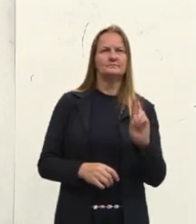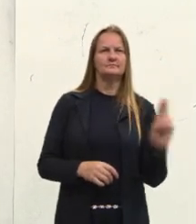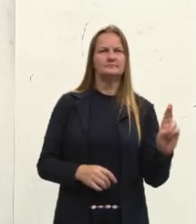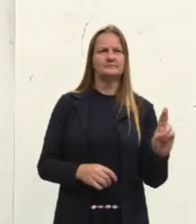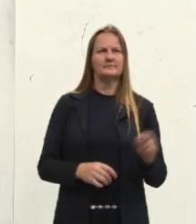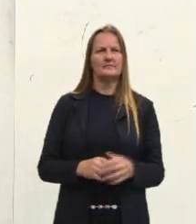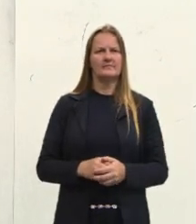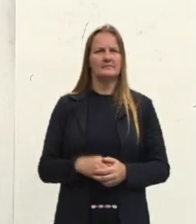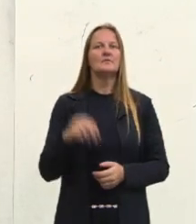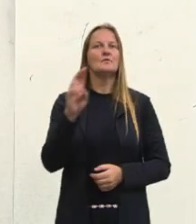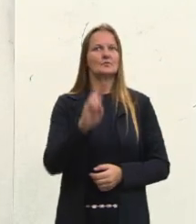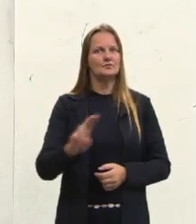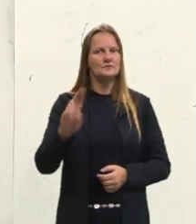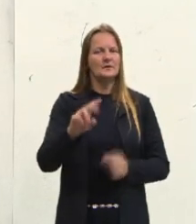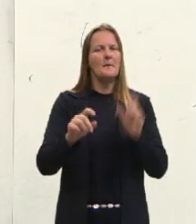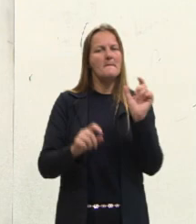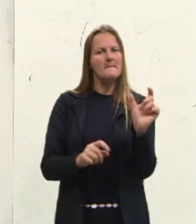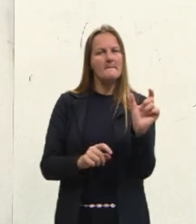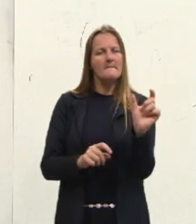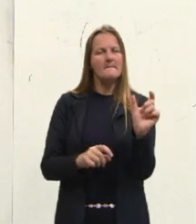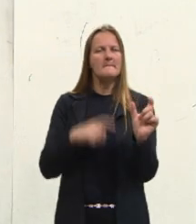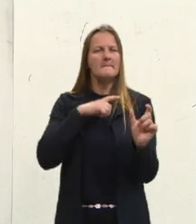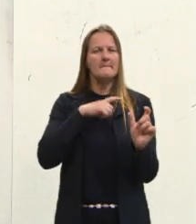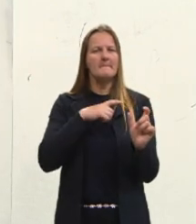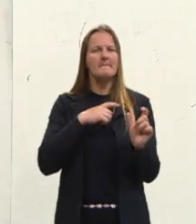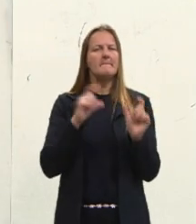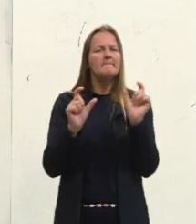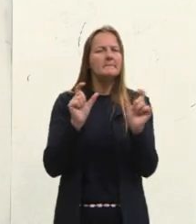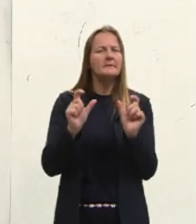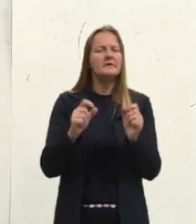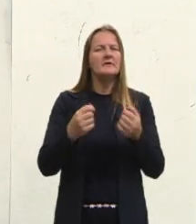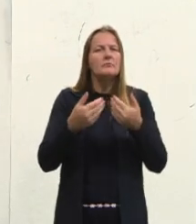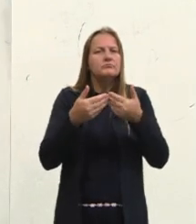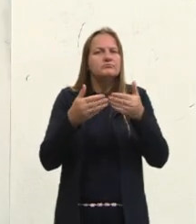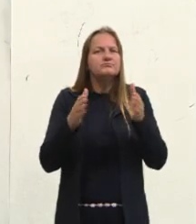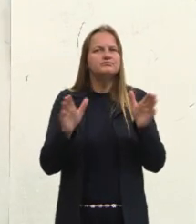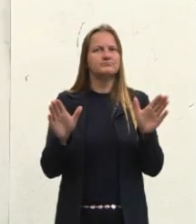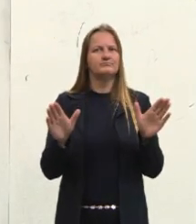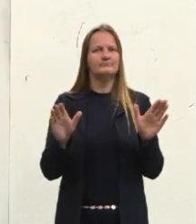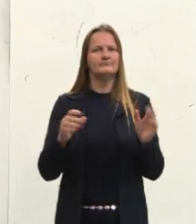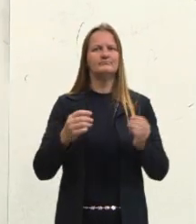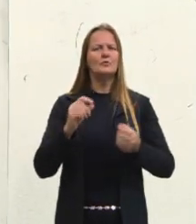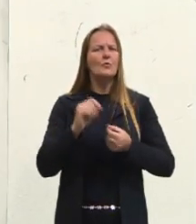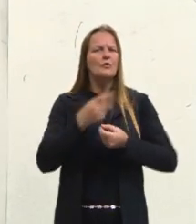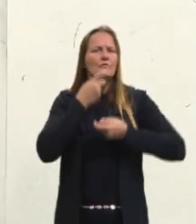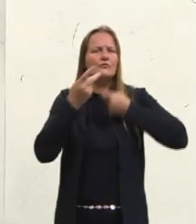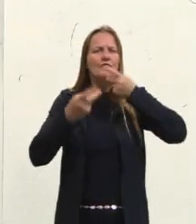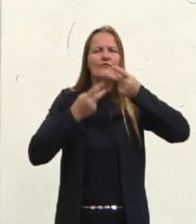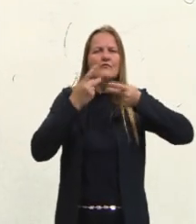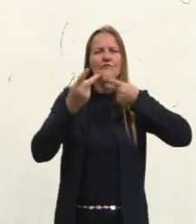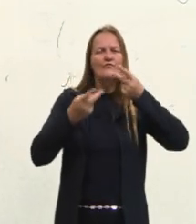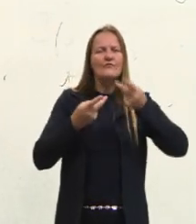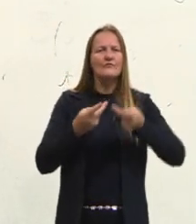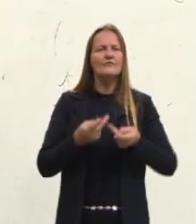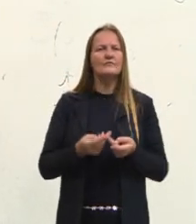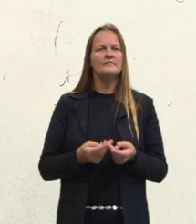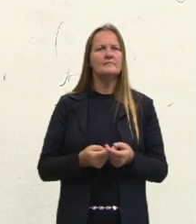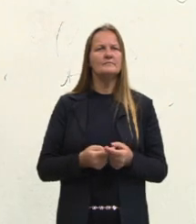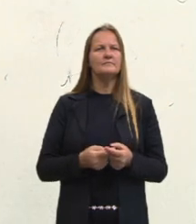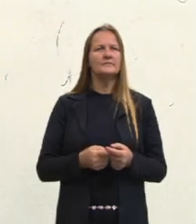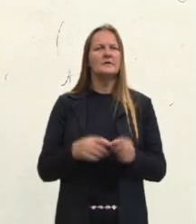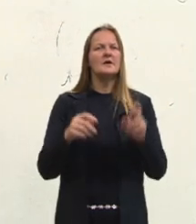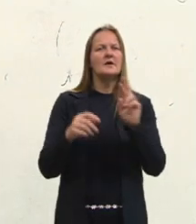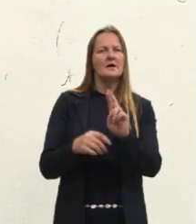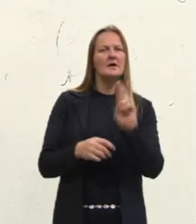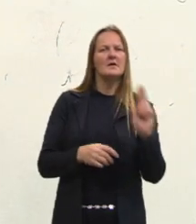vou utilizar aqui uma palavra que já vai permitir que a gente fale tanto do